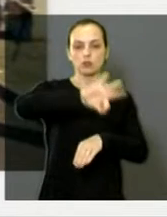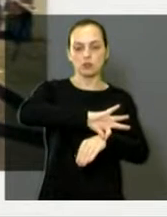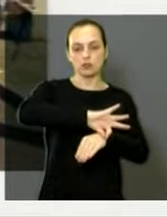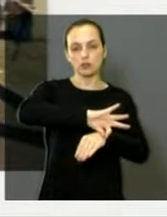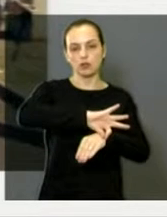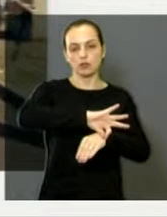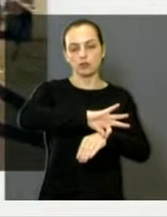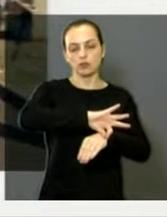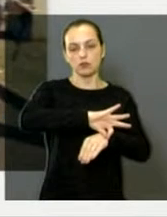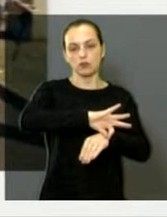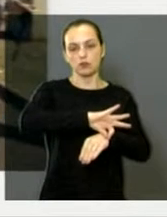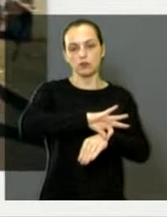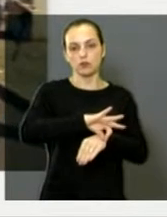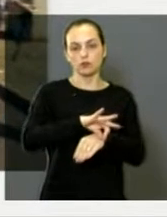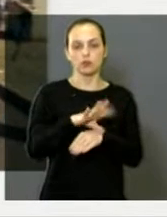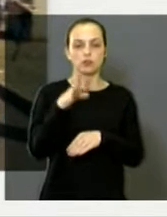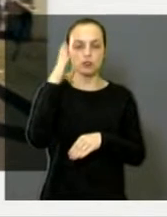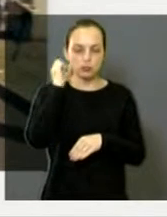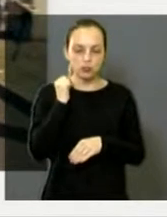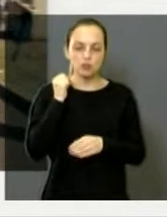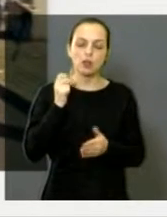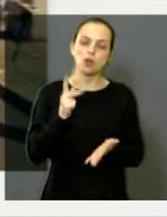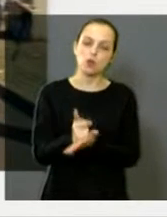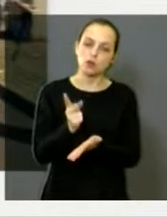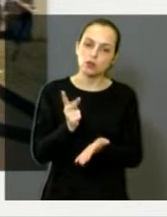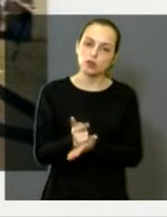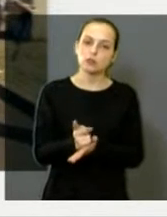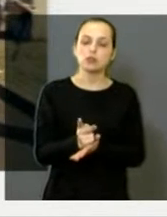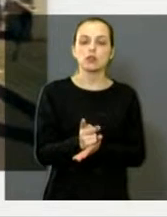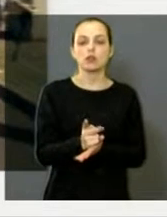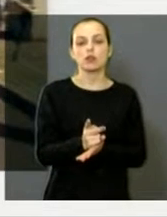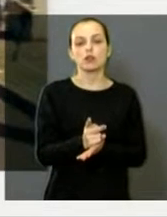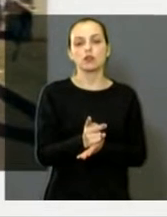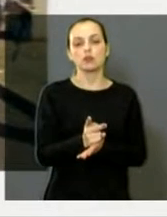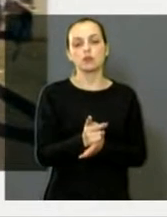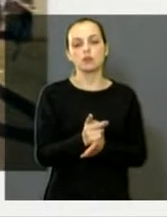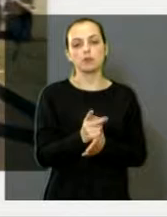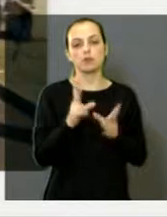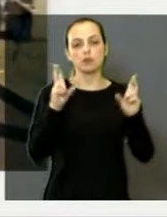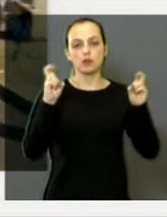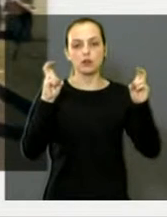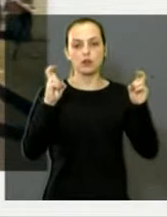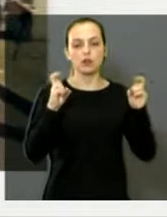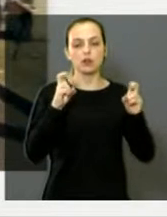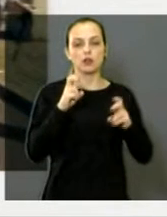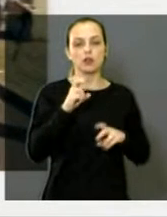de Adoção Permanente Cão Gabriel. Ficou muito lindo.